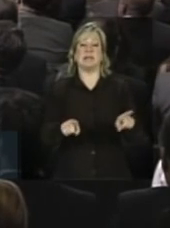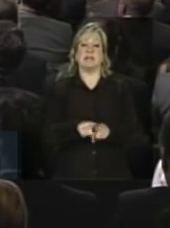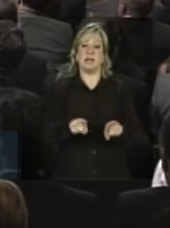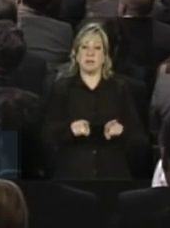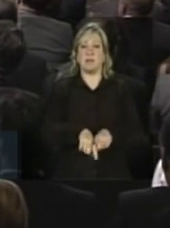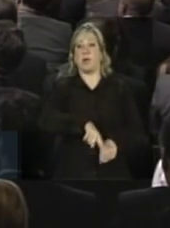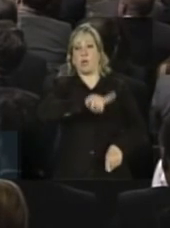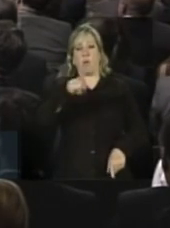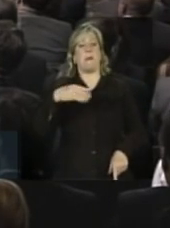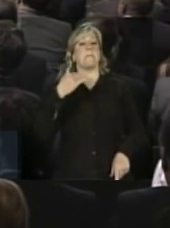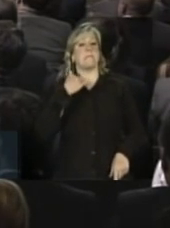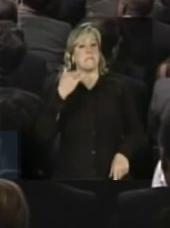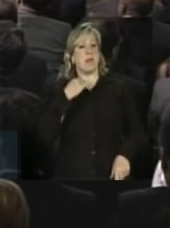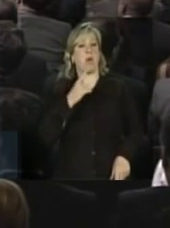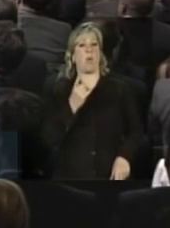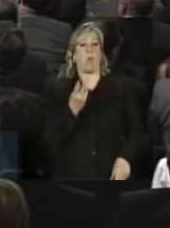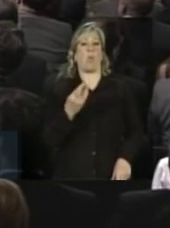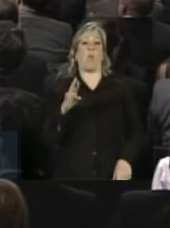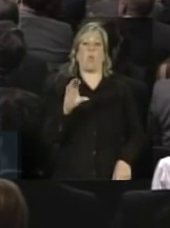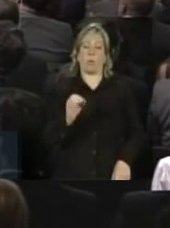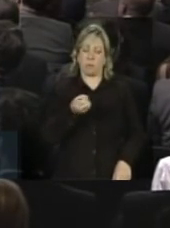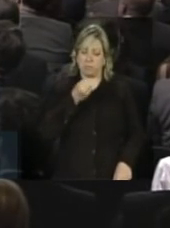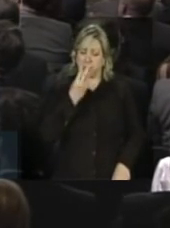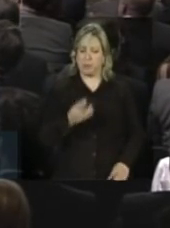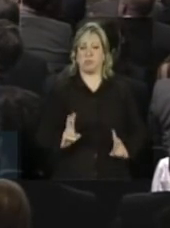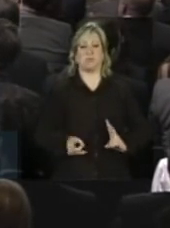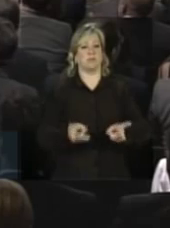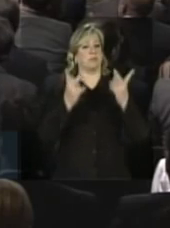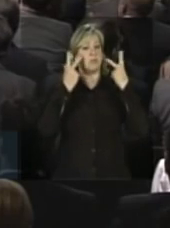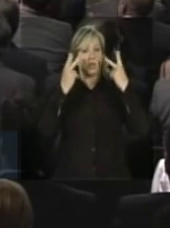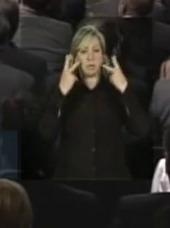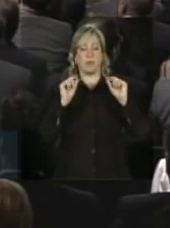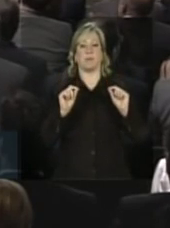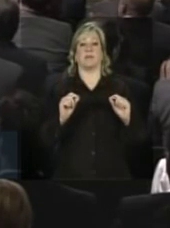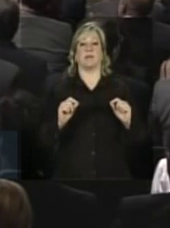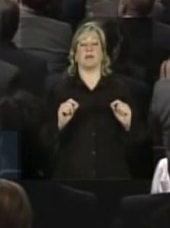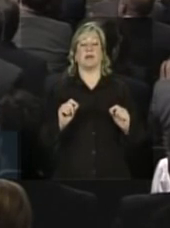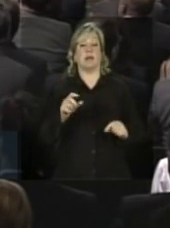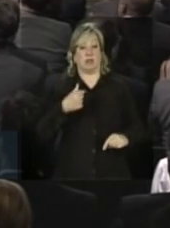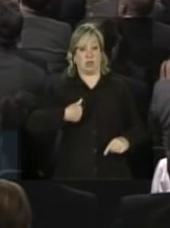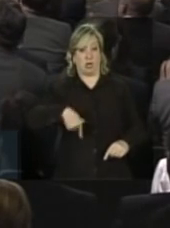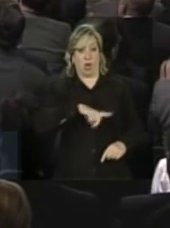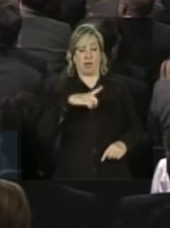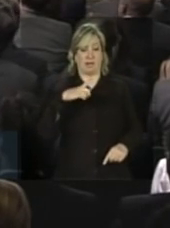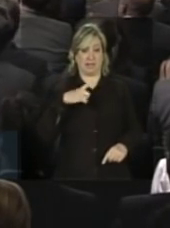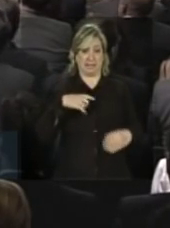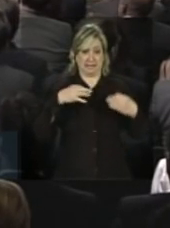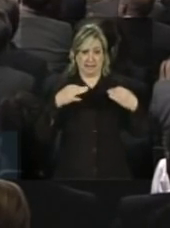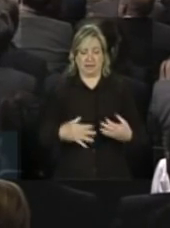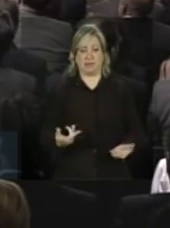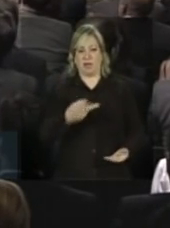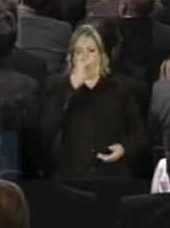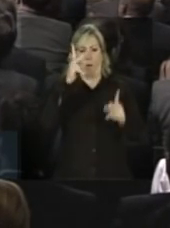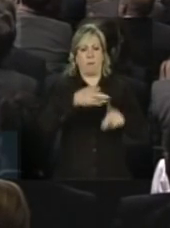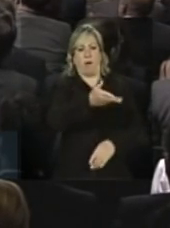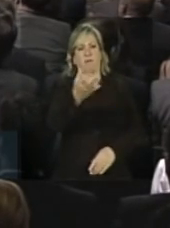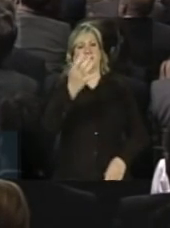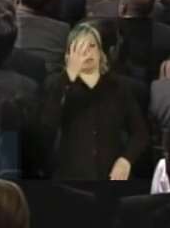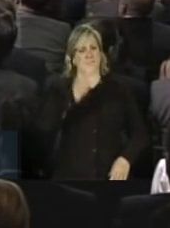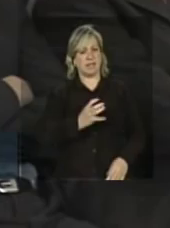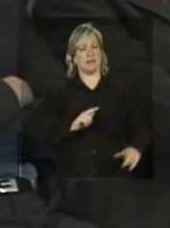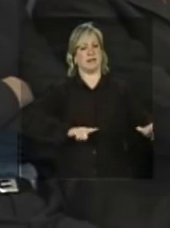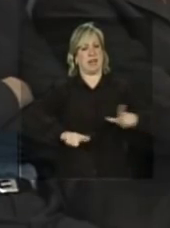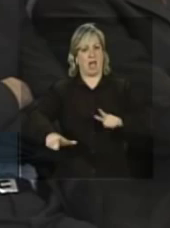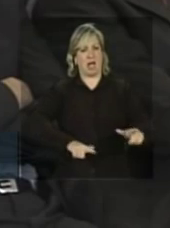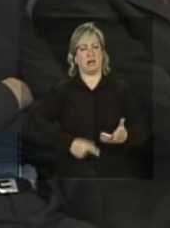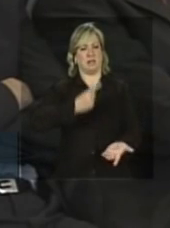bancos lucrativos na medida que nós temos certeza que se tem um povo sério, trabalhador e